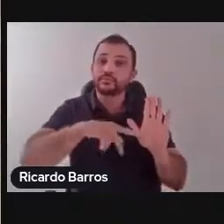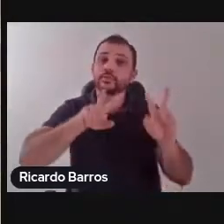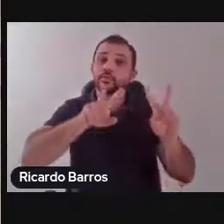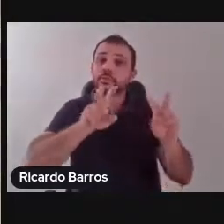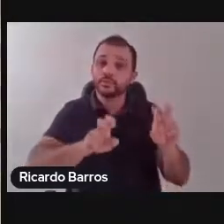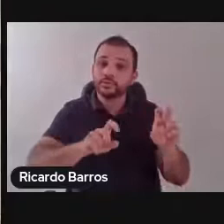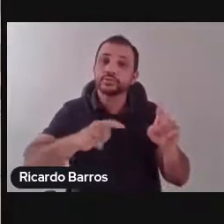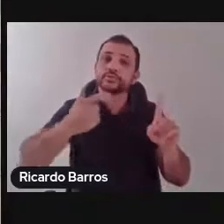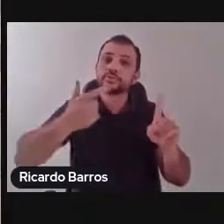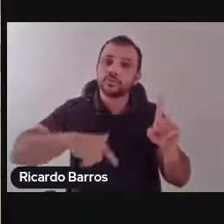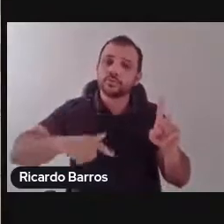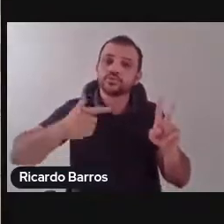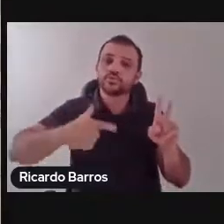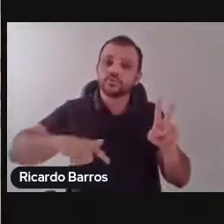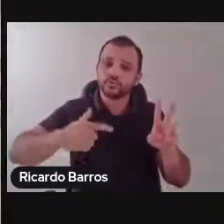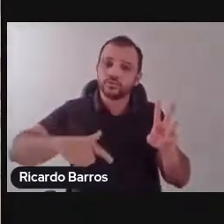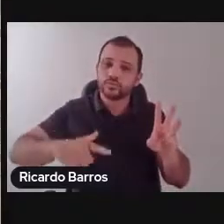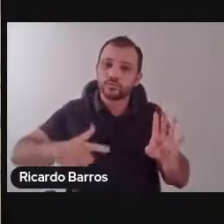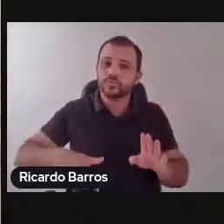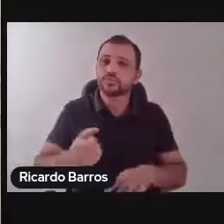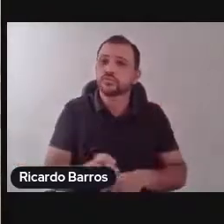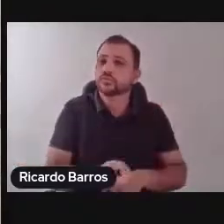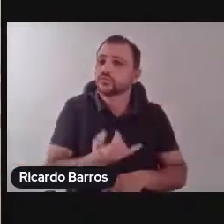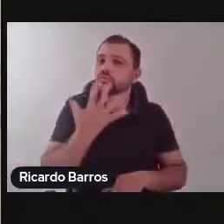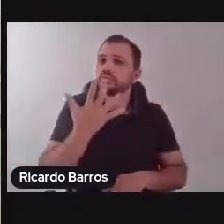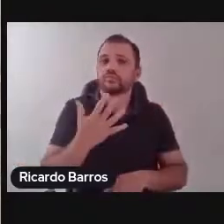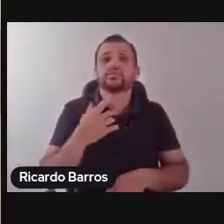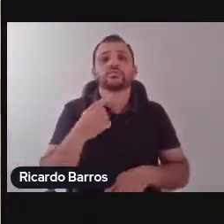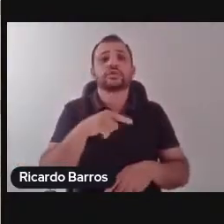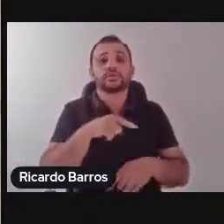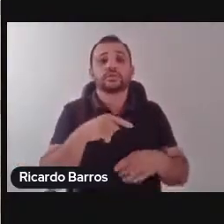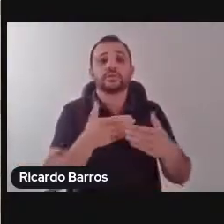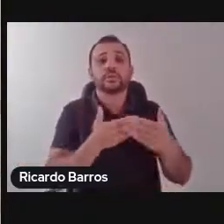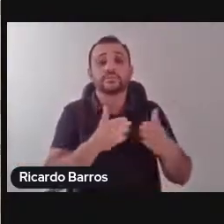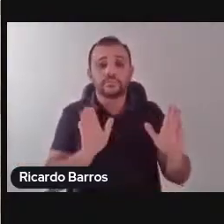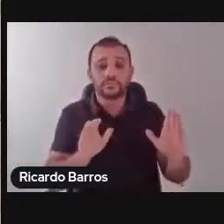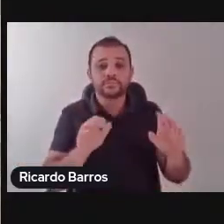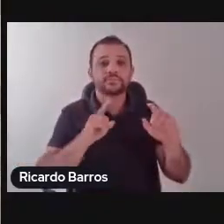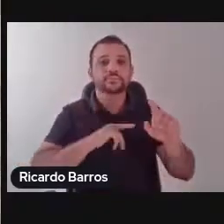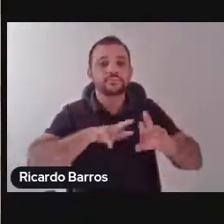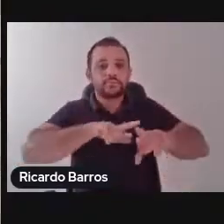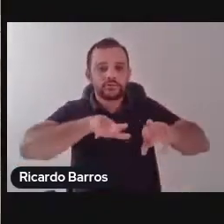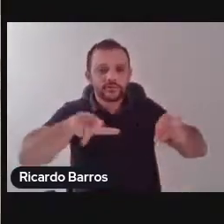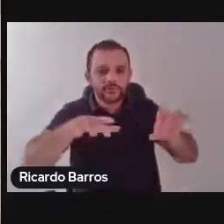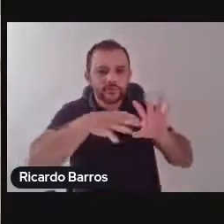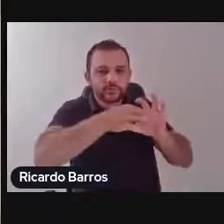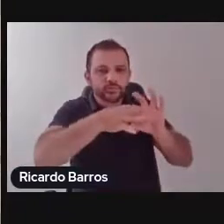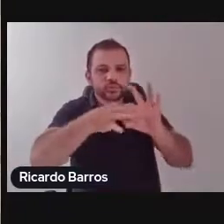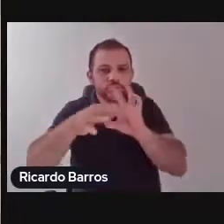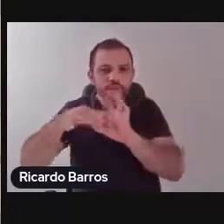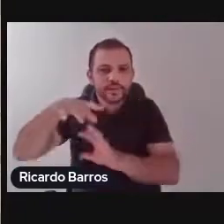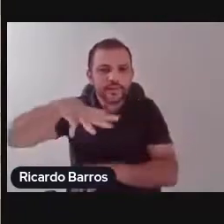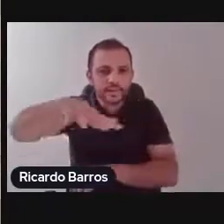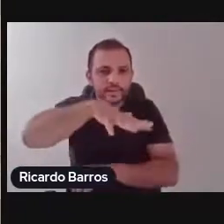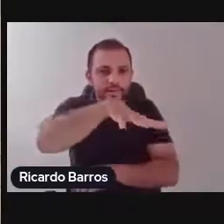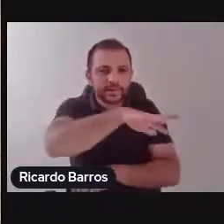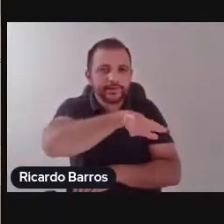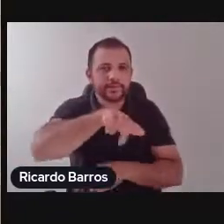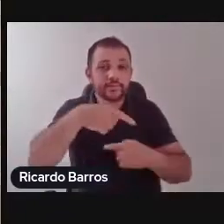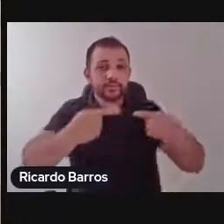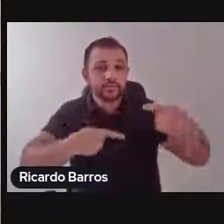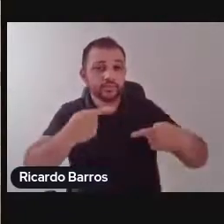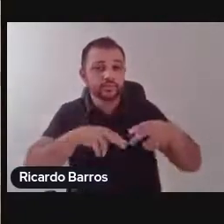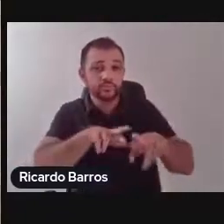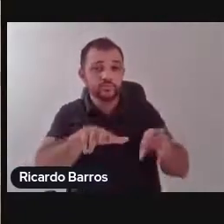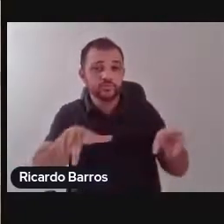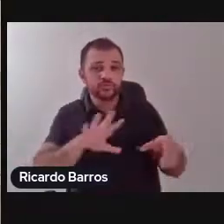pauta aberta, é uma pauta multidimensional, que sempre permite diversas outras discussões. Na tarde de hoje, além desse curso